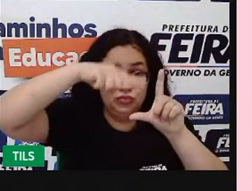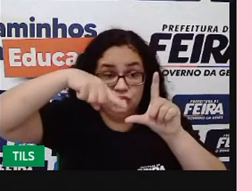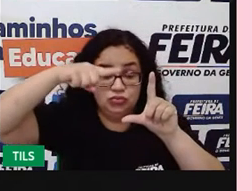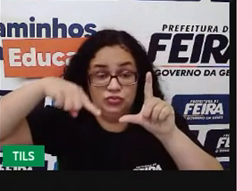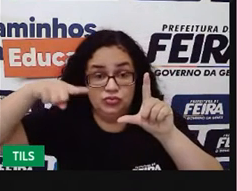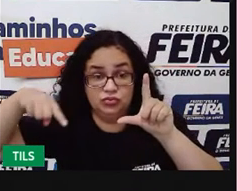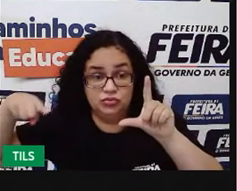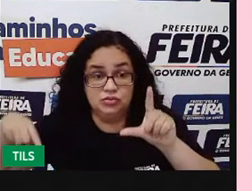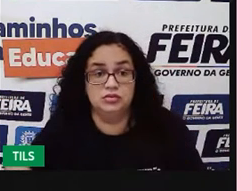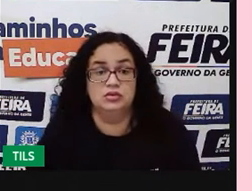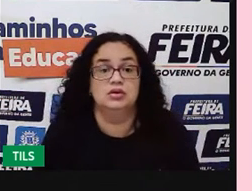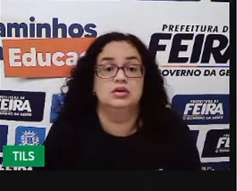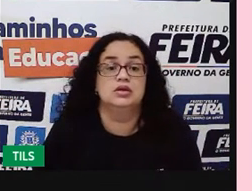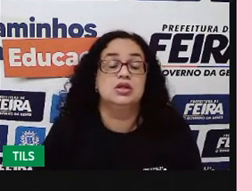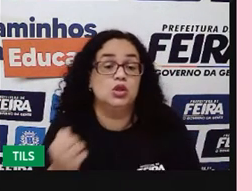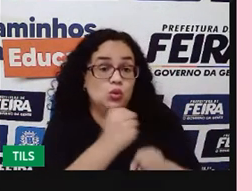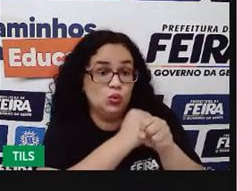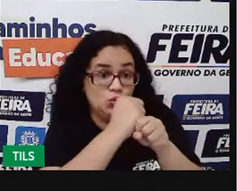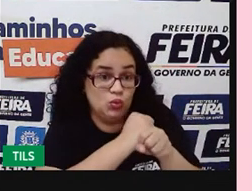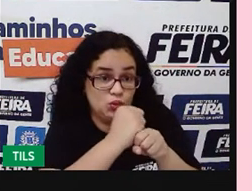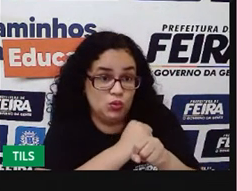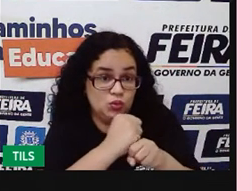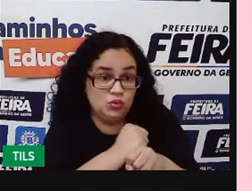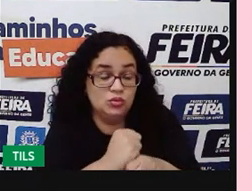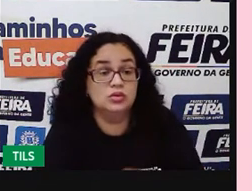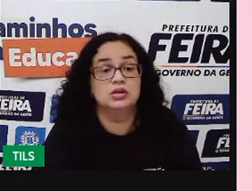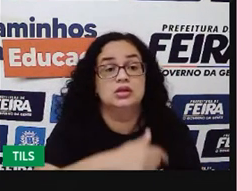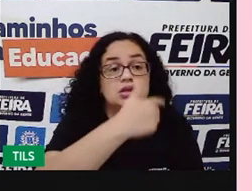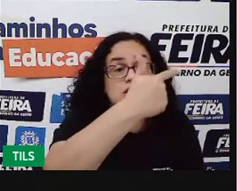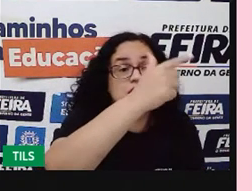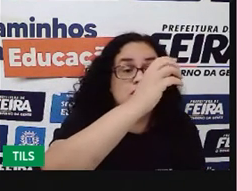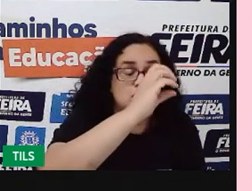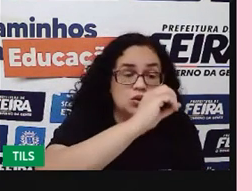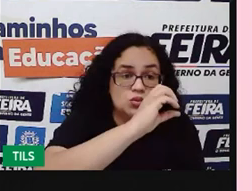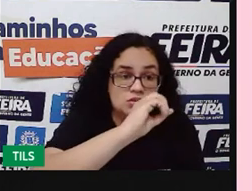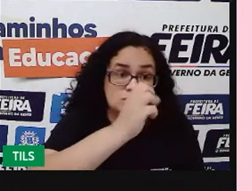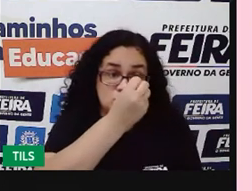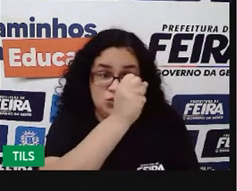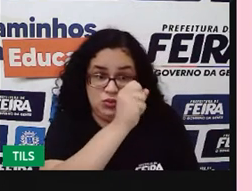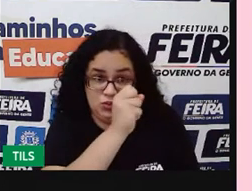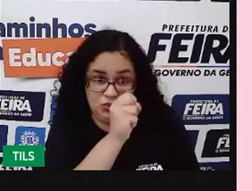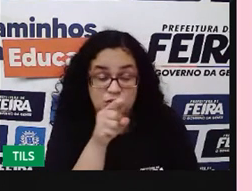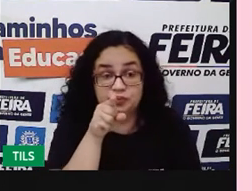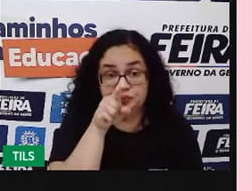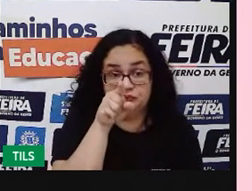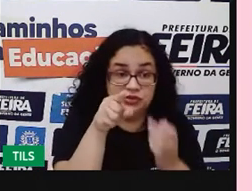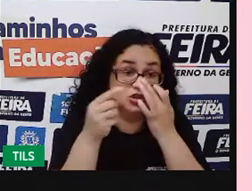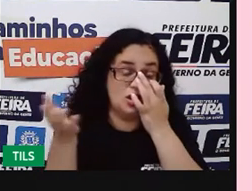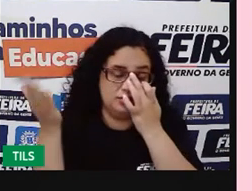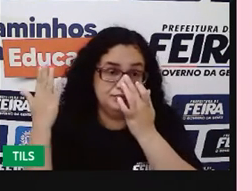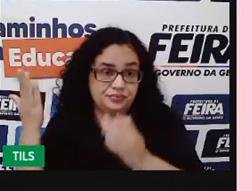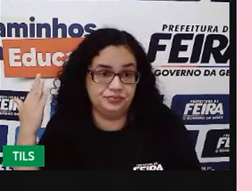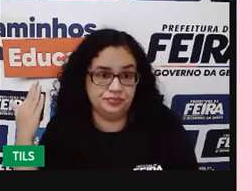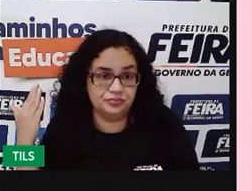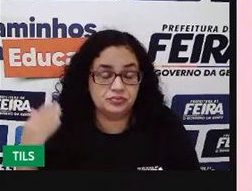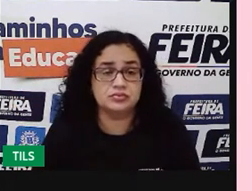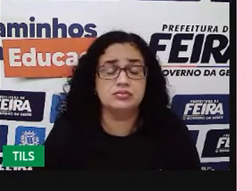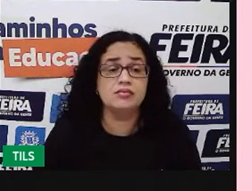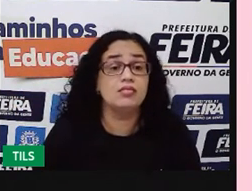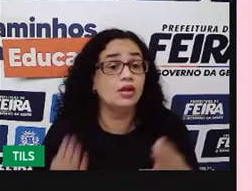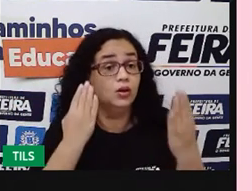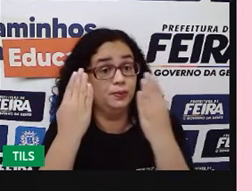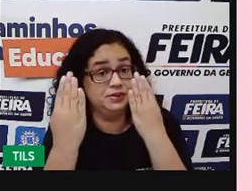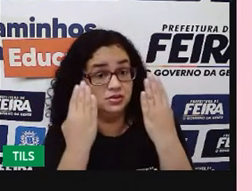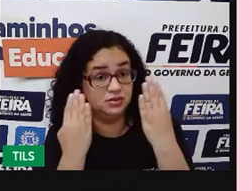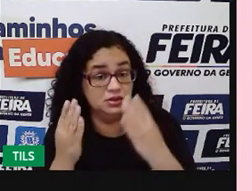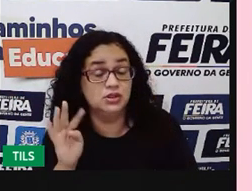ele é do ano de 2008, certo? Então, ele já é antigo. Nós vamos observar